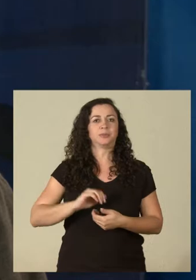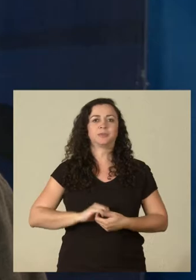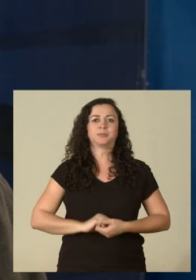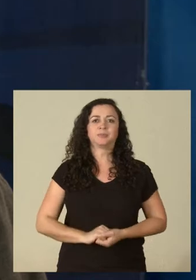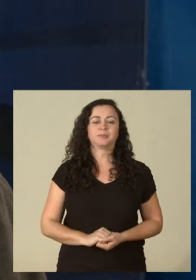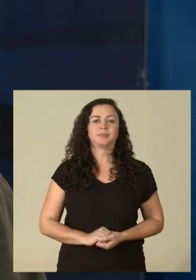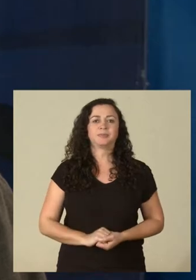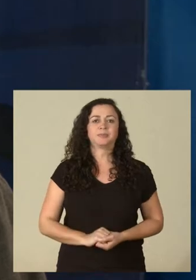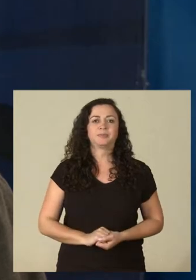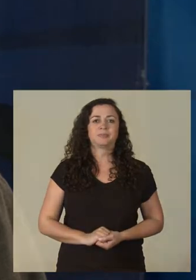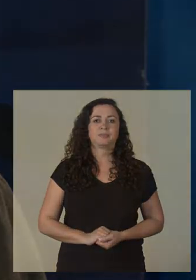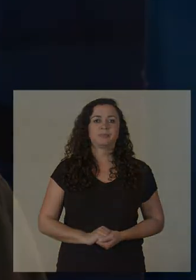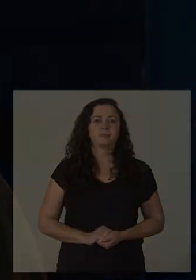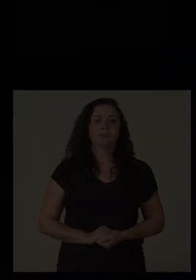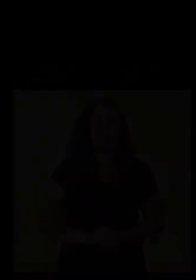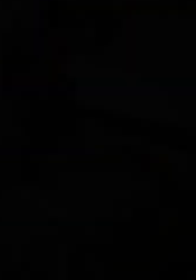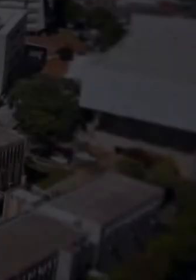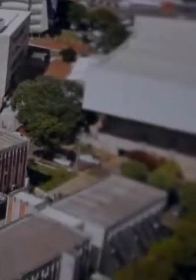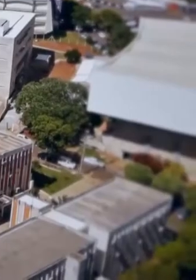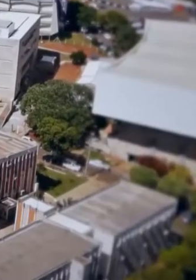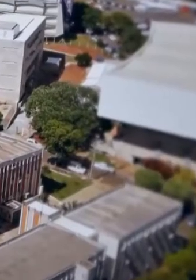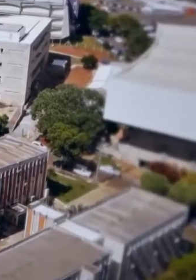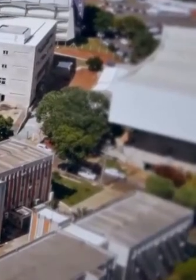da universidade, no mercado de trabalho.